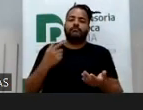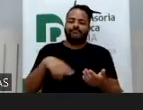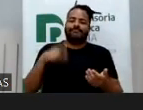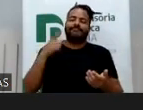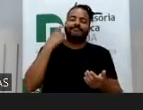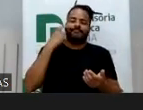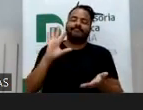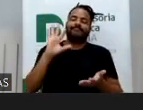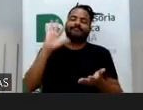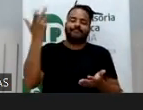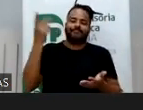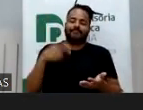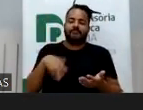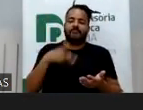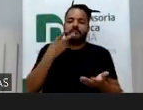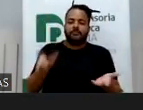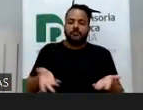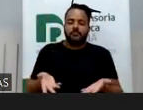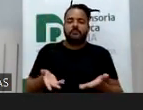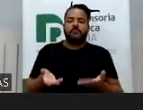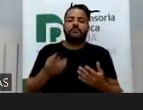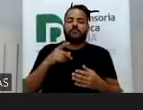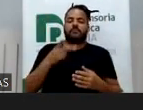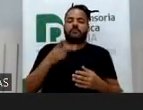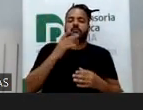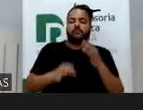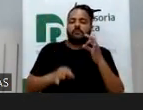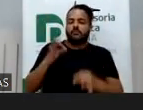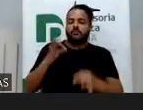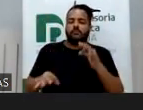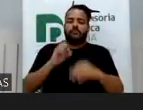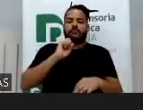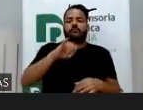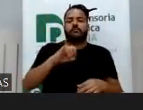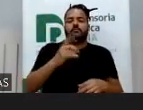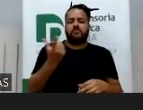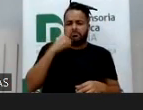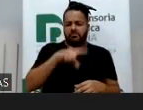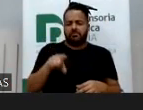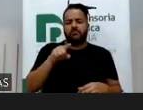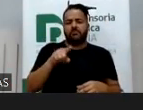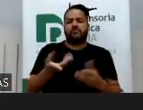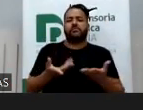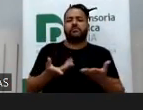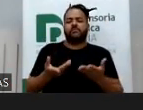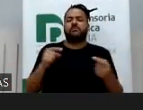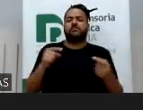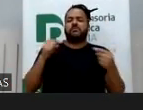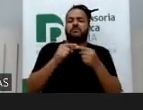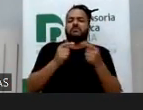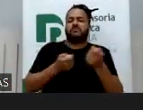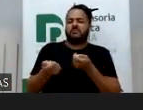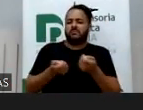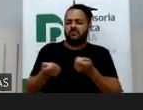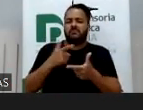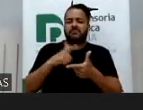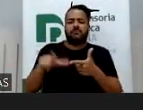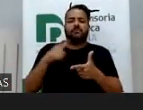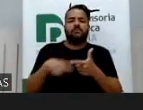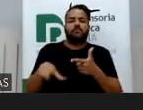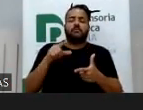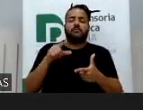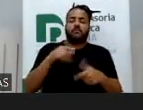incipiente nos tribunais, se a gente consegue uma autocomposição, a chance de um controle melhor do problema e de uma